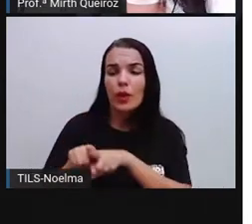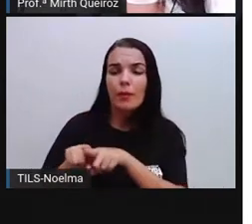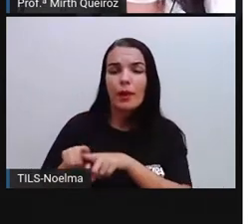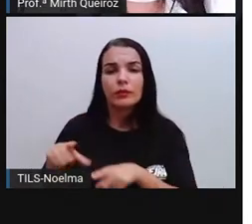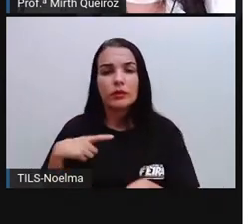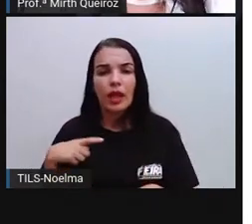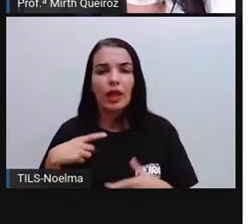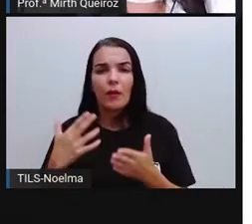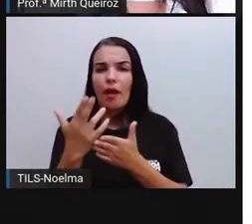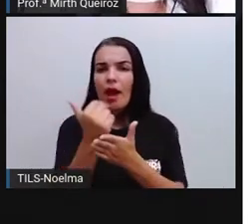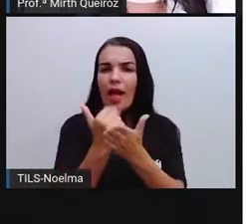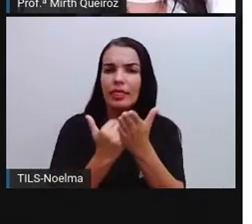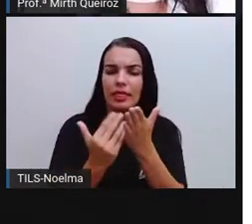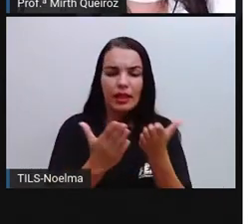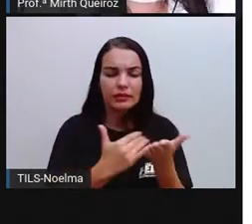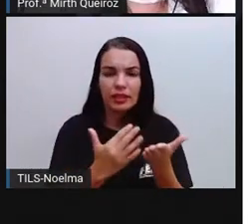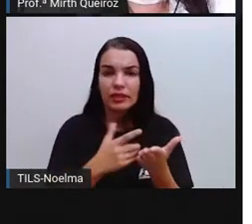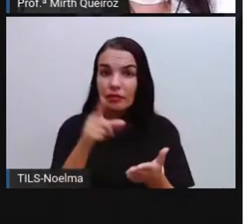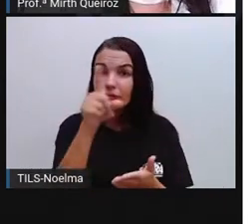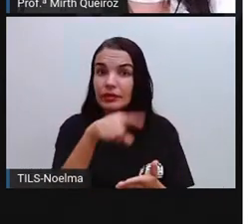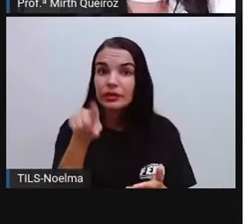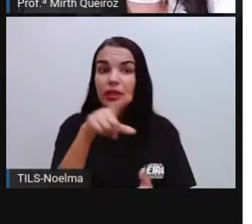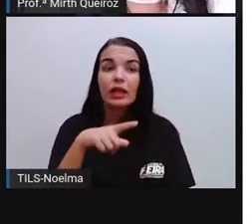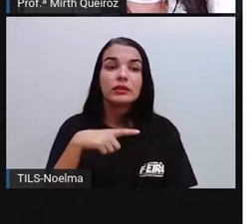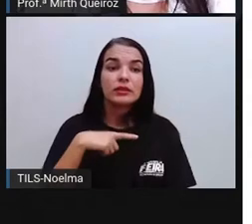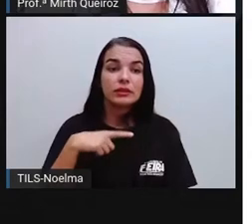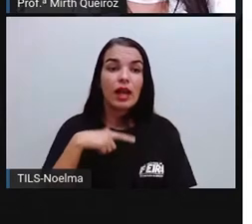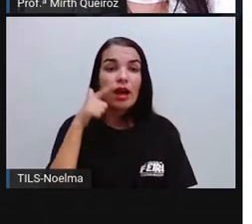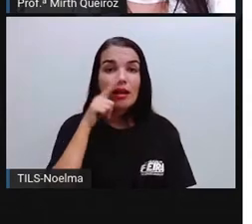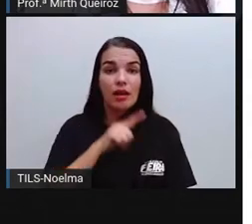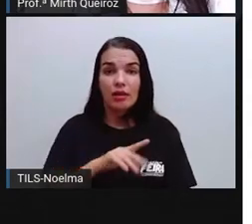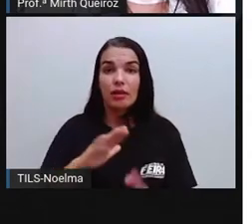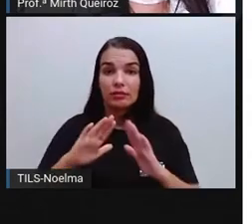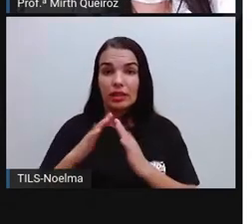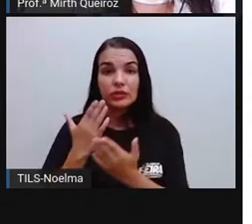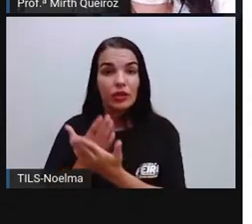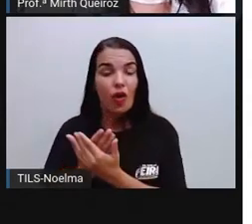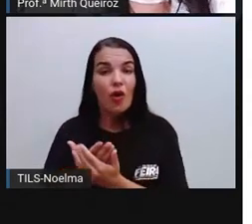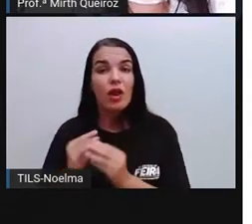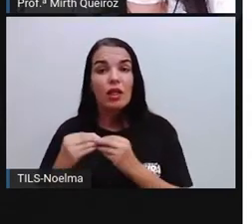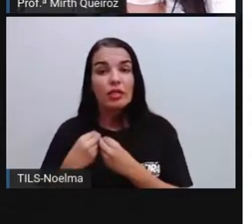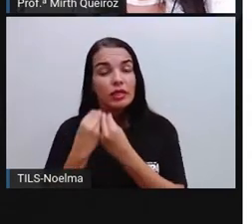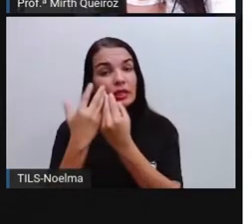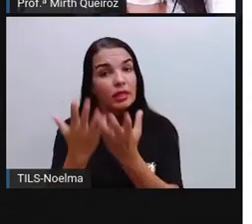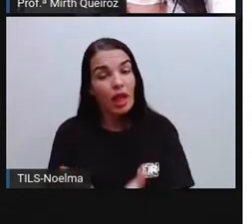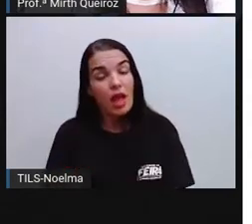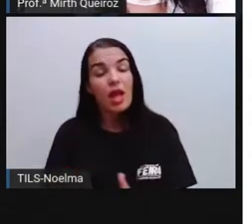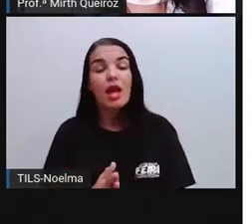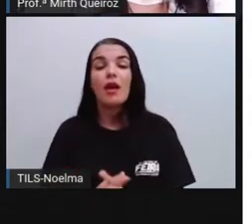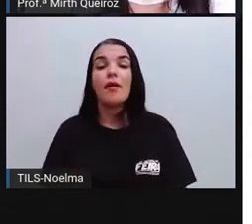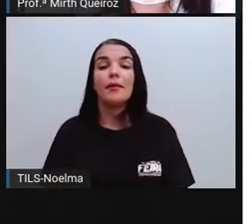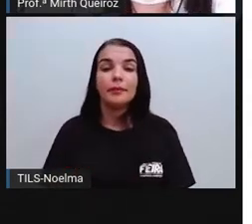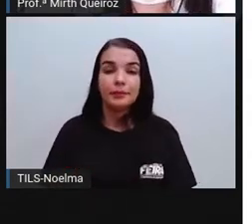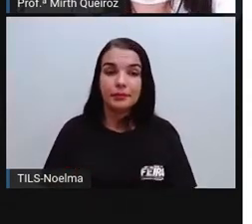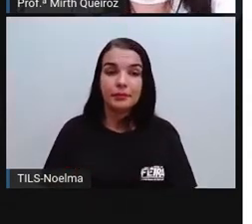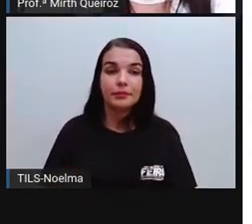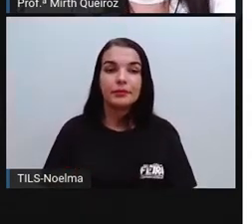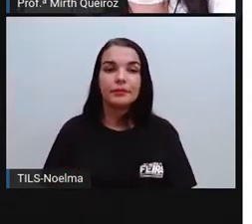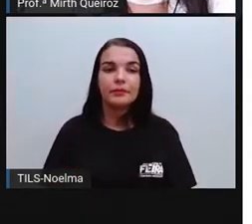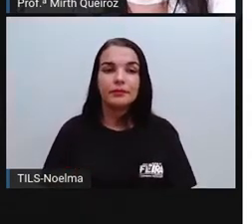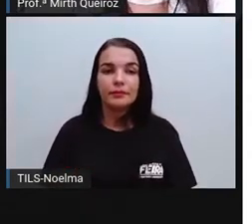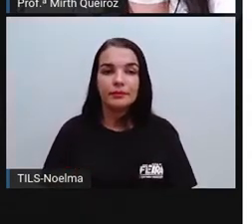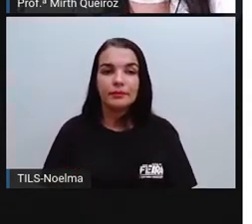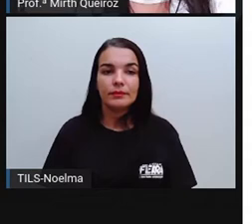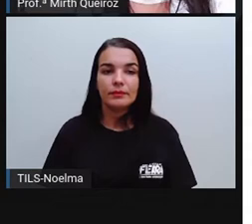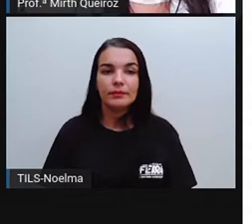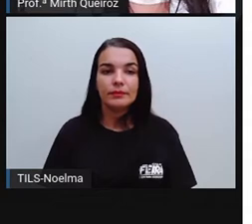O caderno de desenho vocês ganharam aí, provavelmente, nas escolas de vocês, né? Juntamente com o